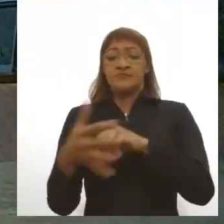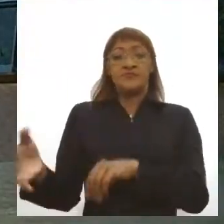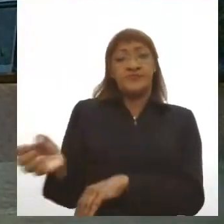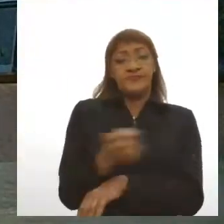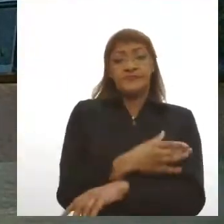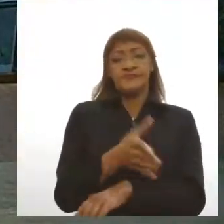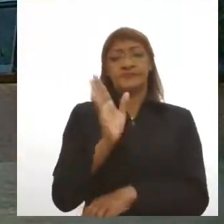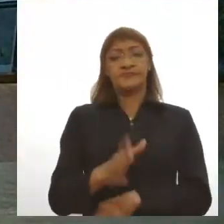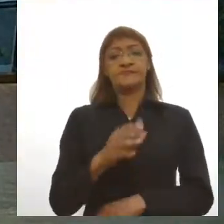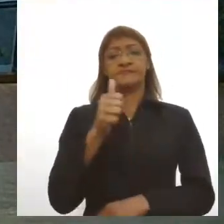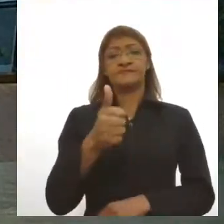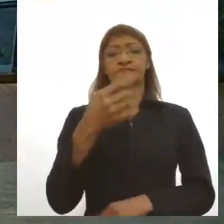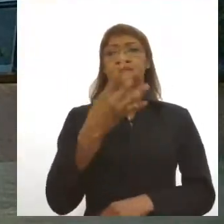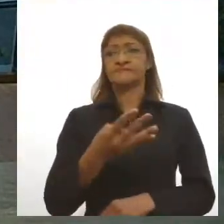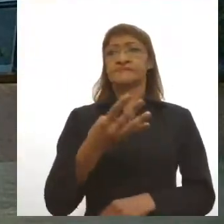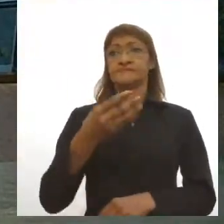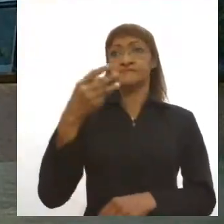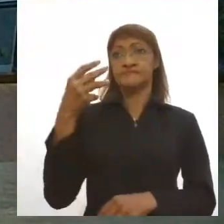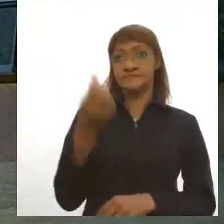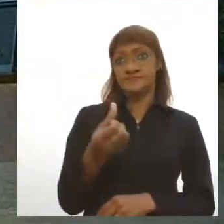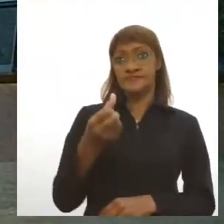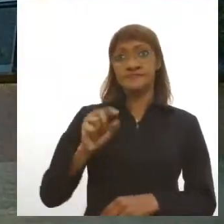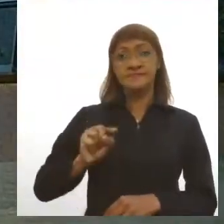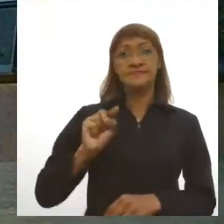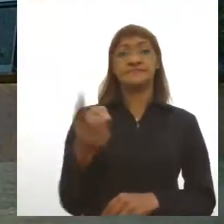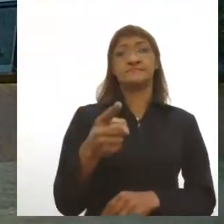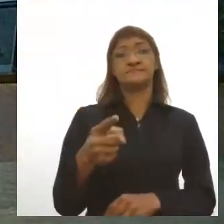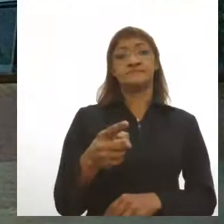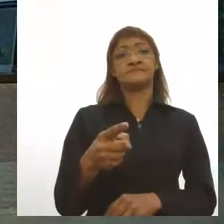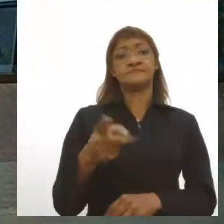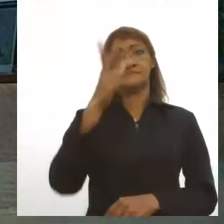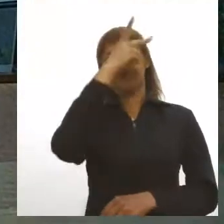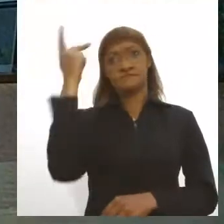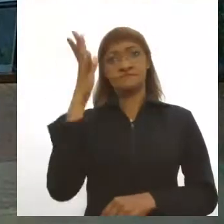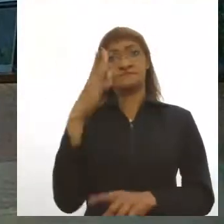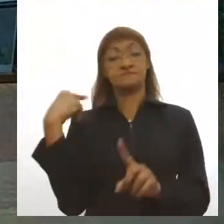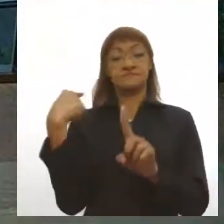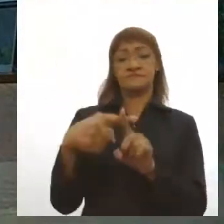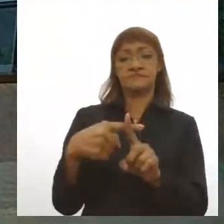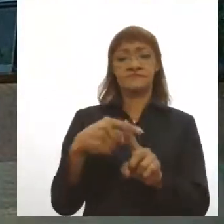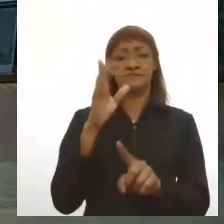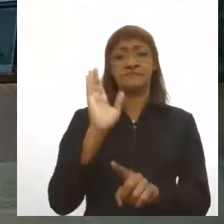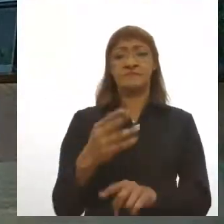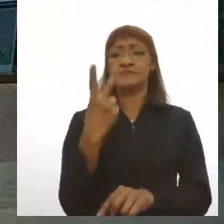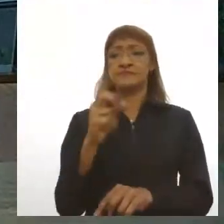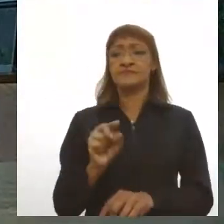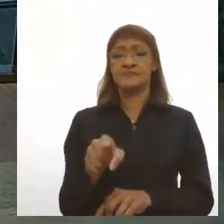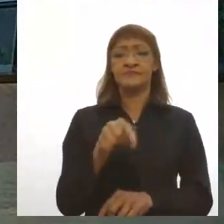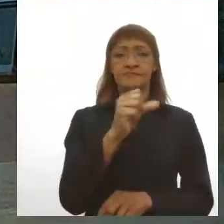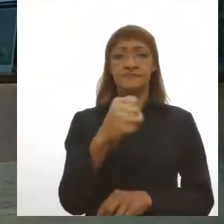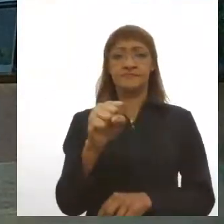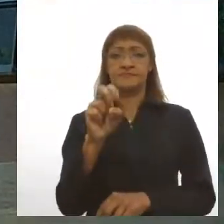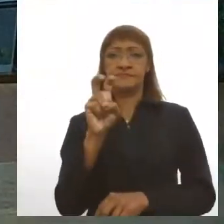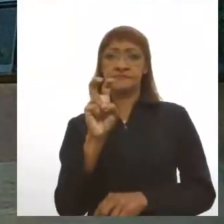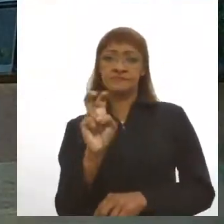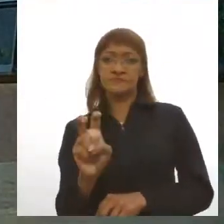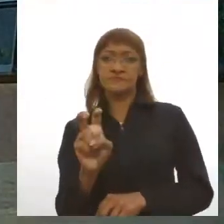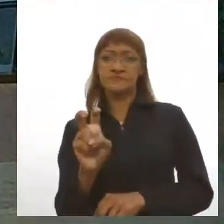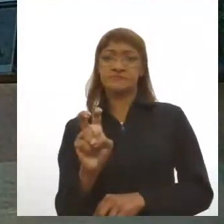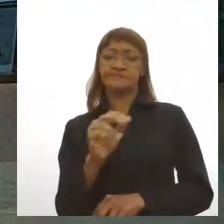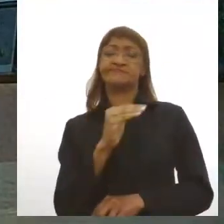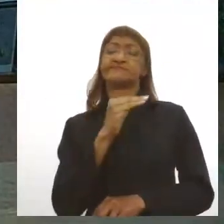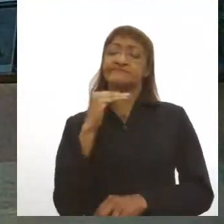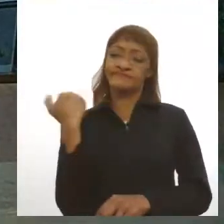143.400 pessoas foram contaminadas e testaram positivo aí. 2.855 morreram.